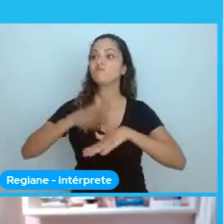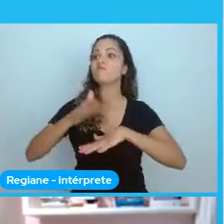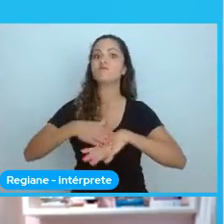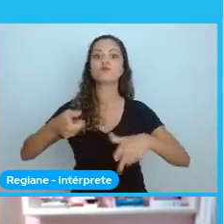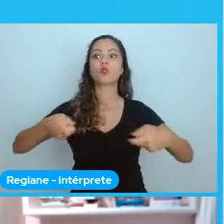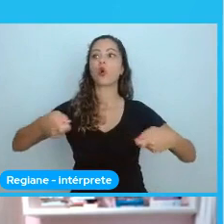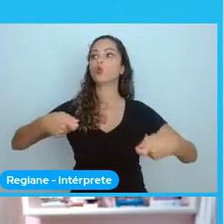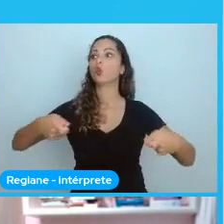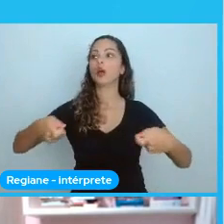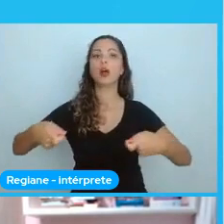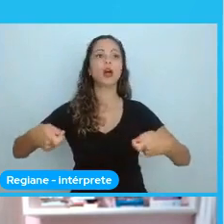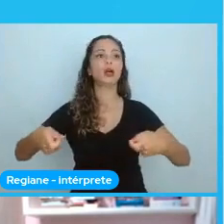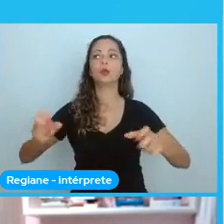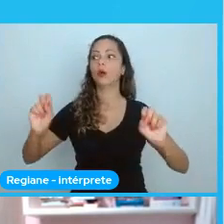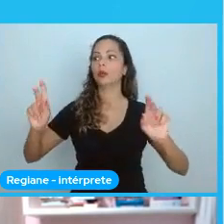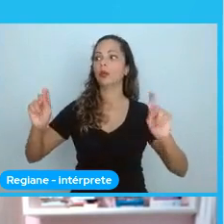certo.